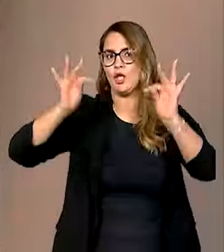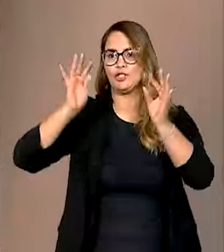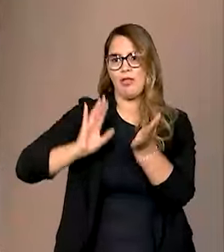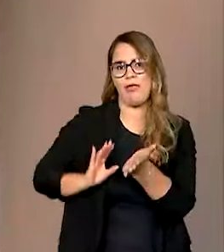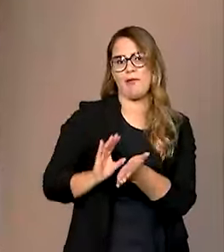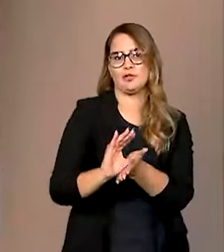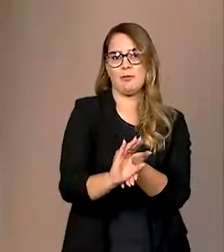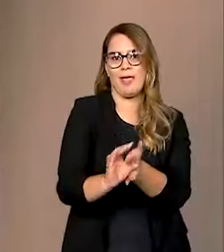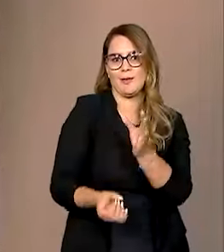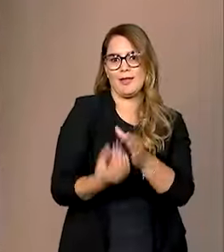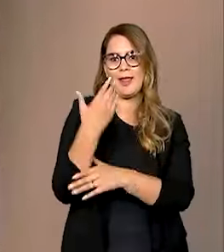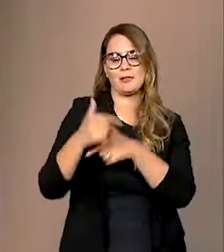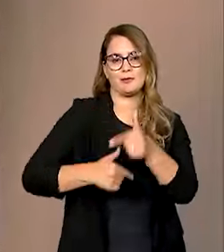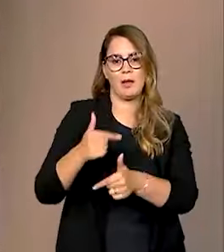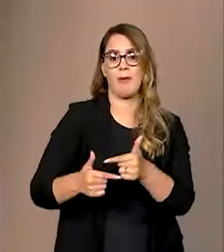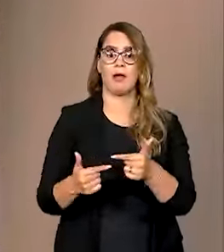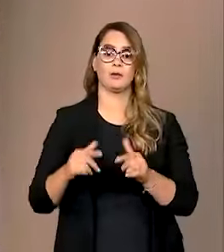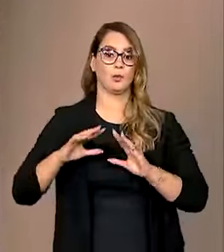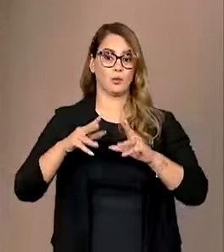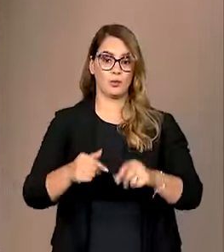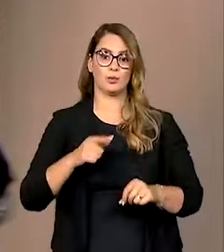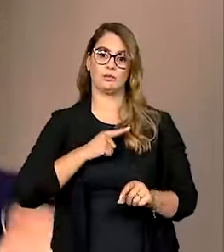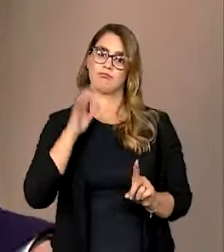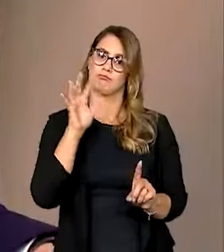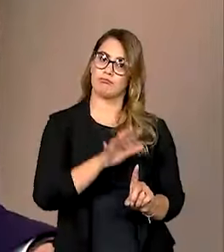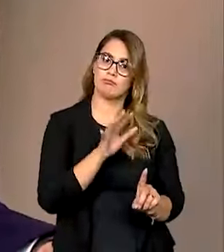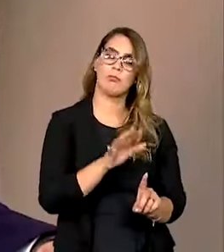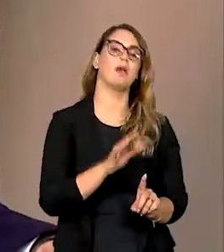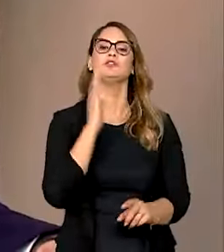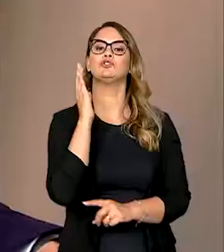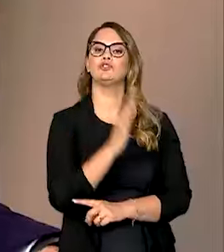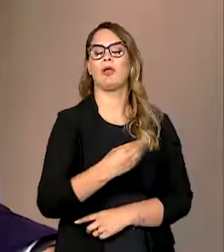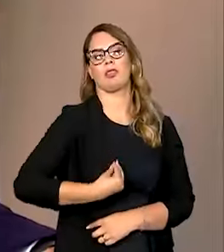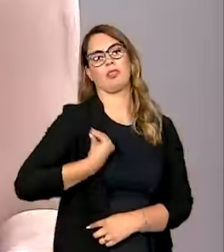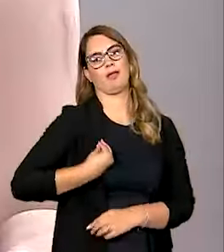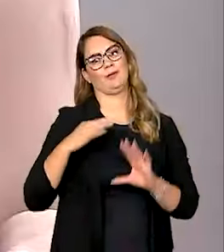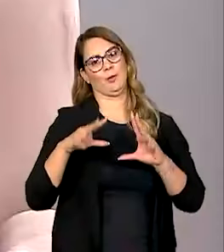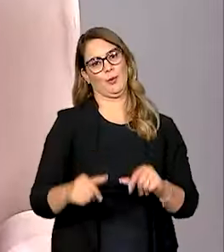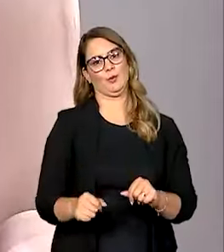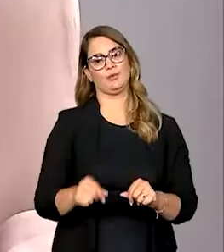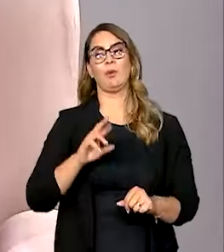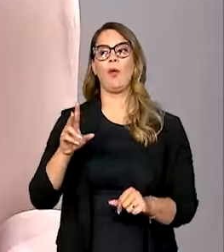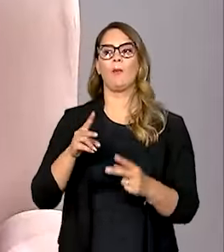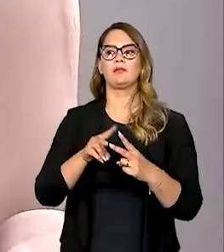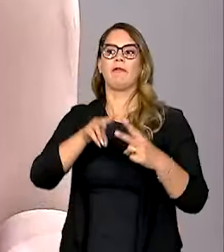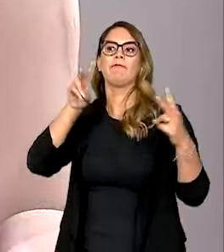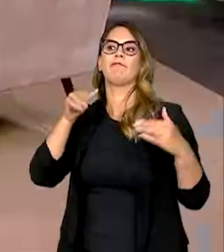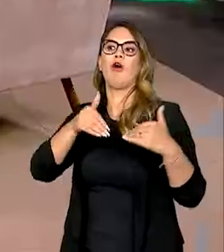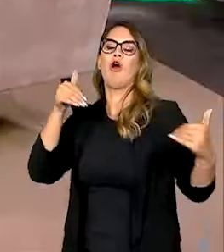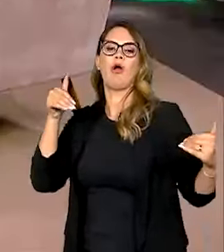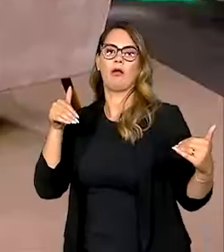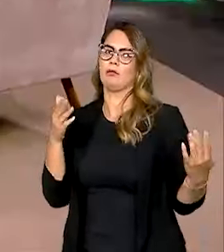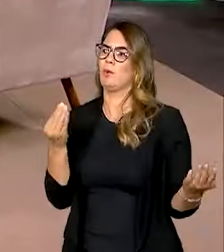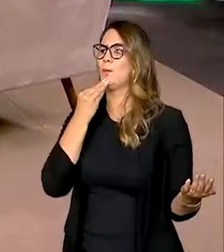investimentos, criação de empregos, então tudo isso tem um impacto muito direto na vida de todos. Não é algo distante do cidadão, Não